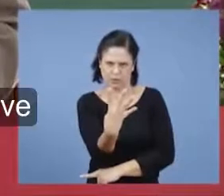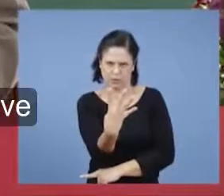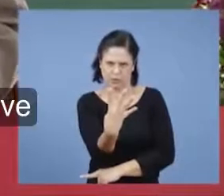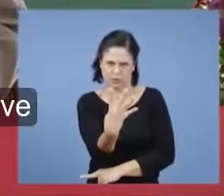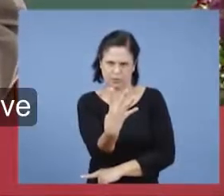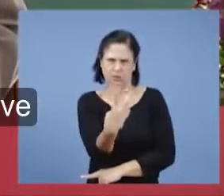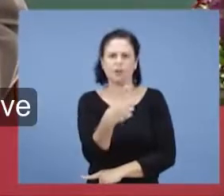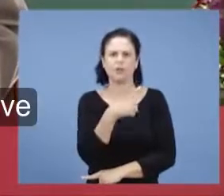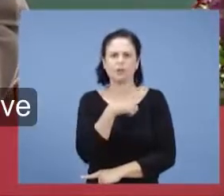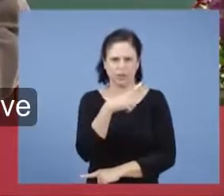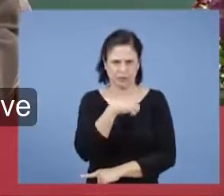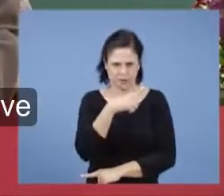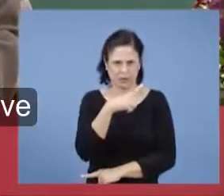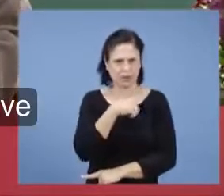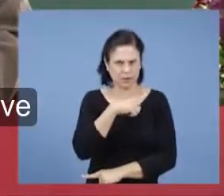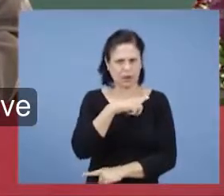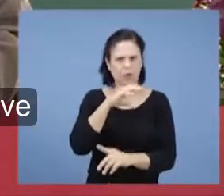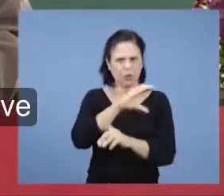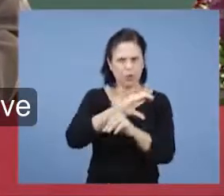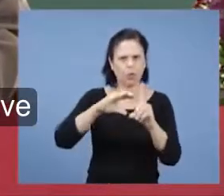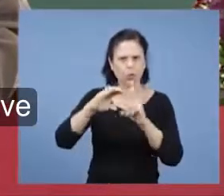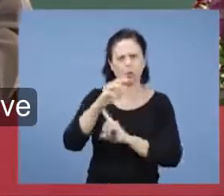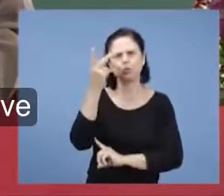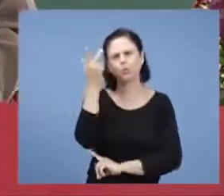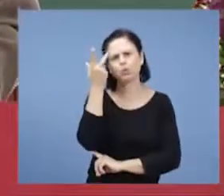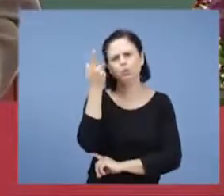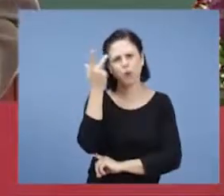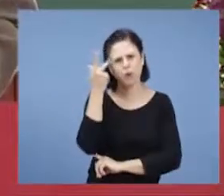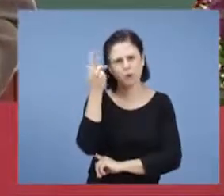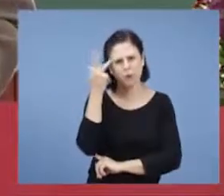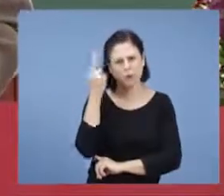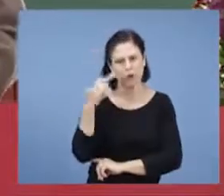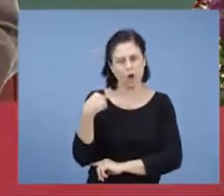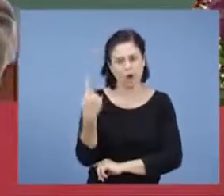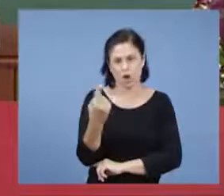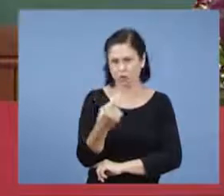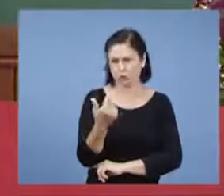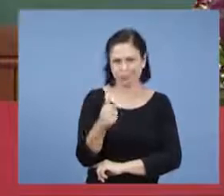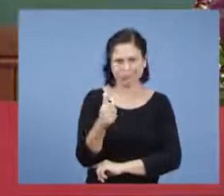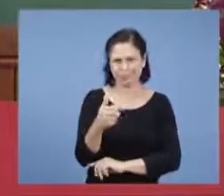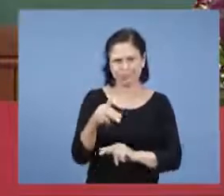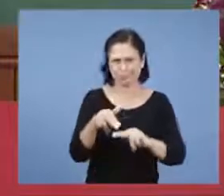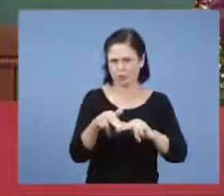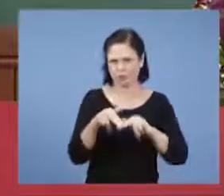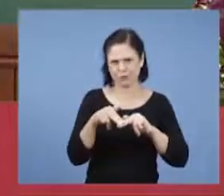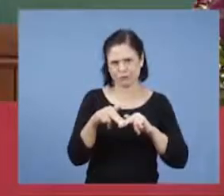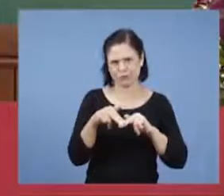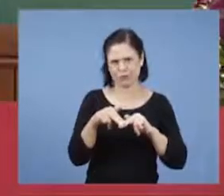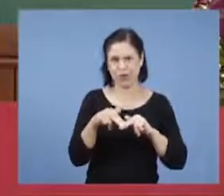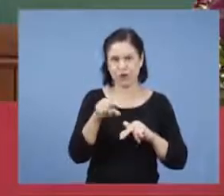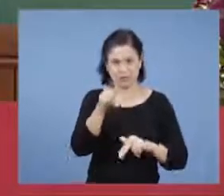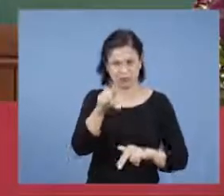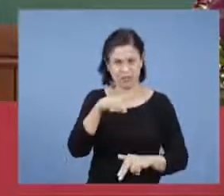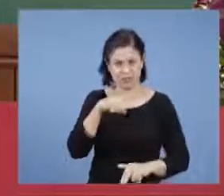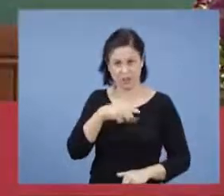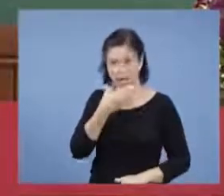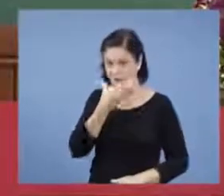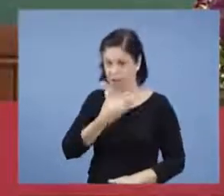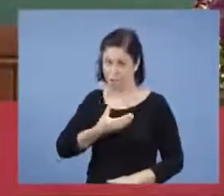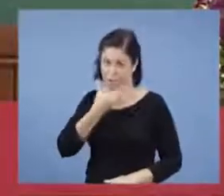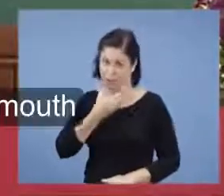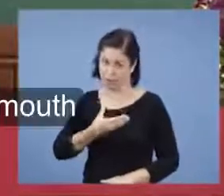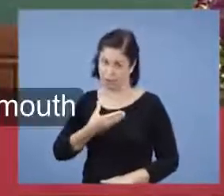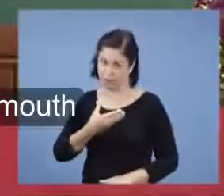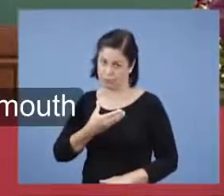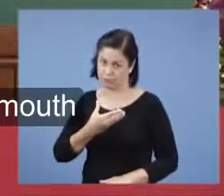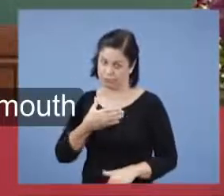Haverá transmissão normal. Nós não temos nenhum motivo. Quem tem Papai Noel, tem problema nenhum.